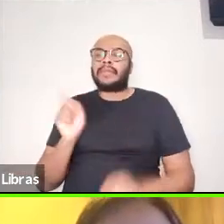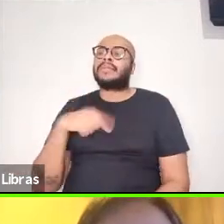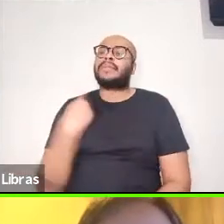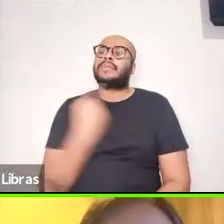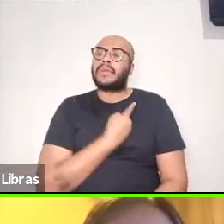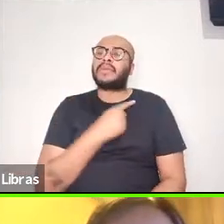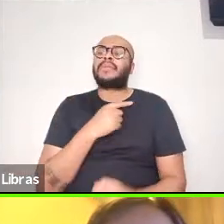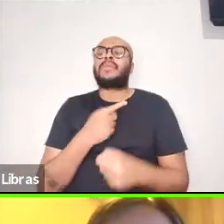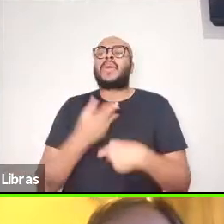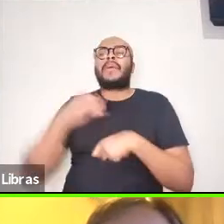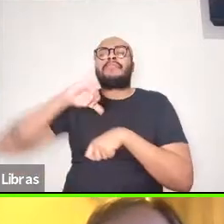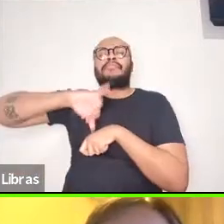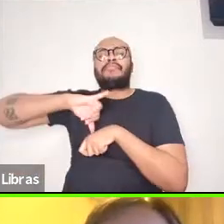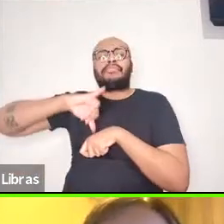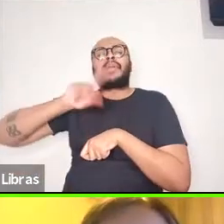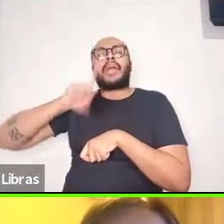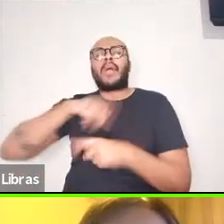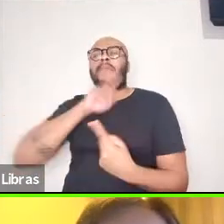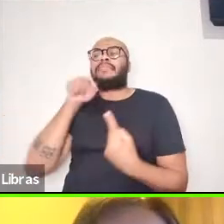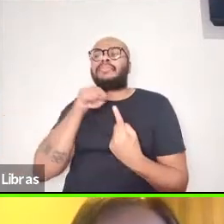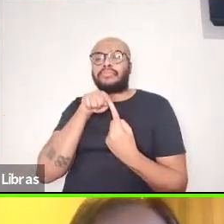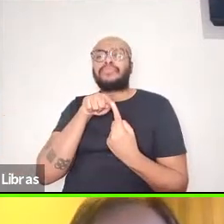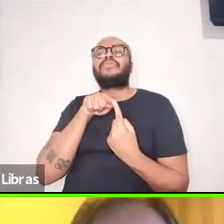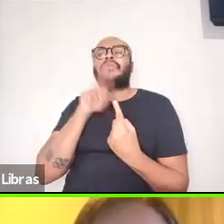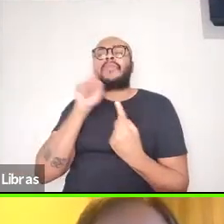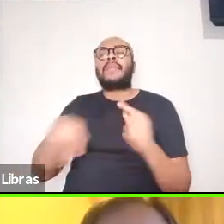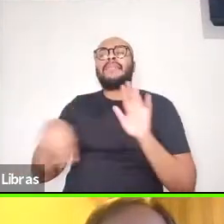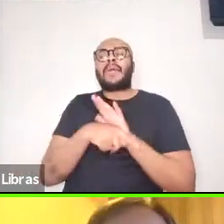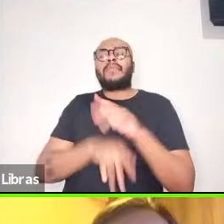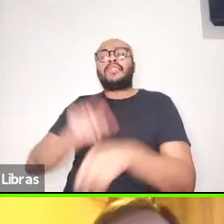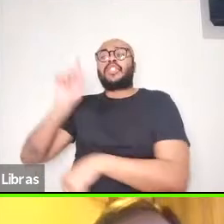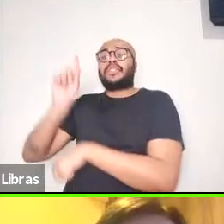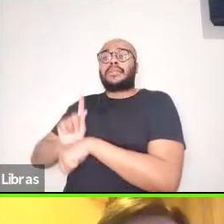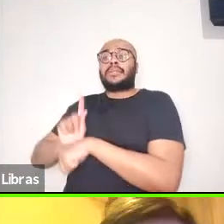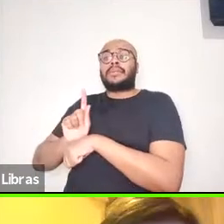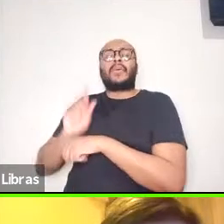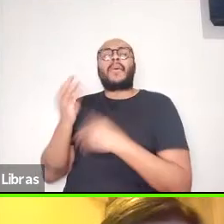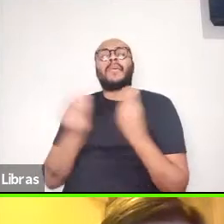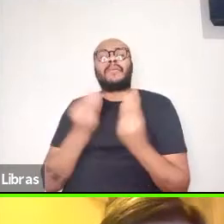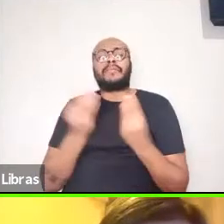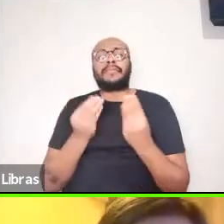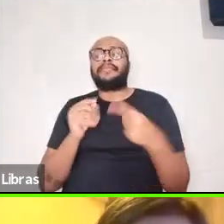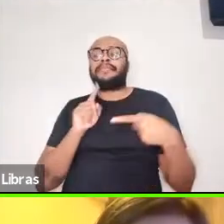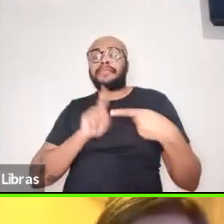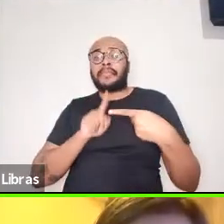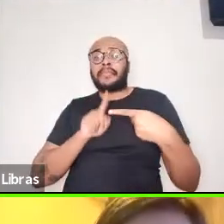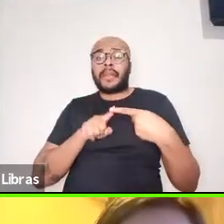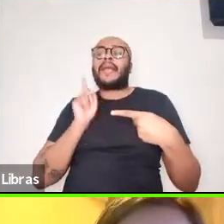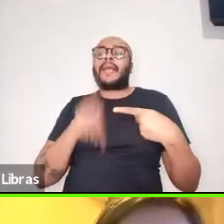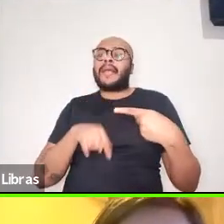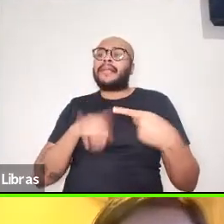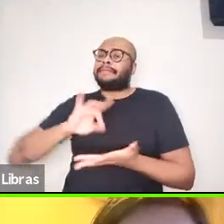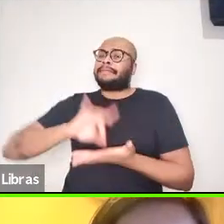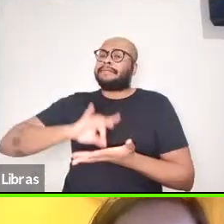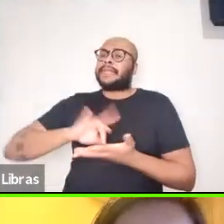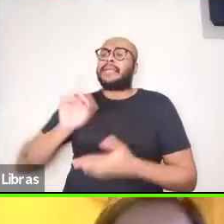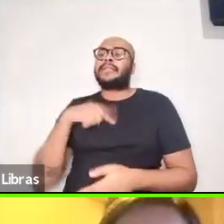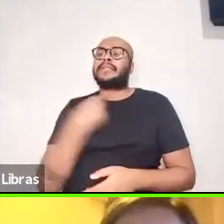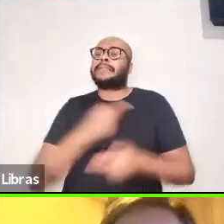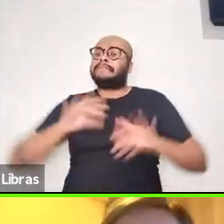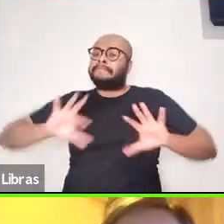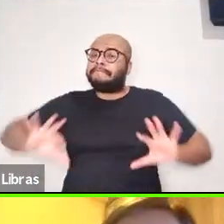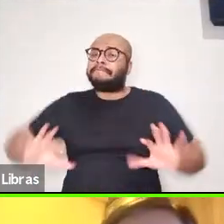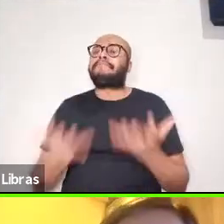objetos e objetivos da nossa gestão, né. A primeira que é realmente impulsionar